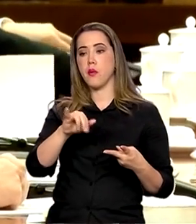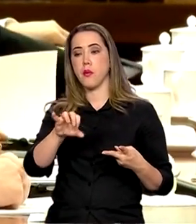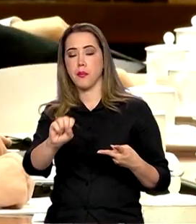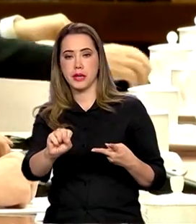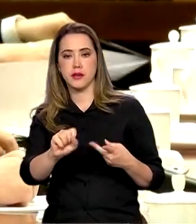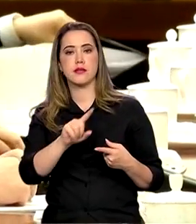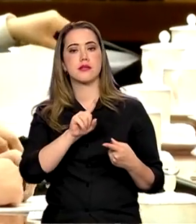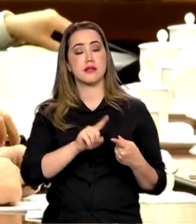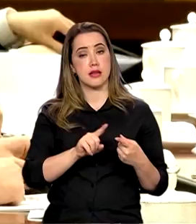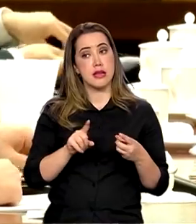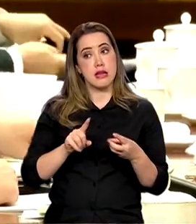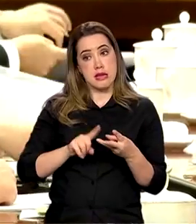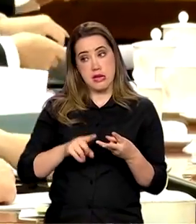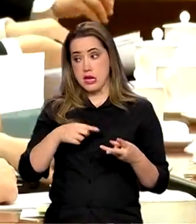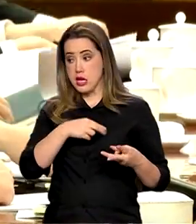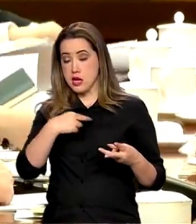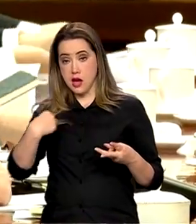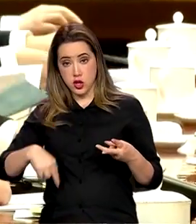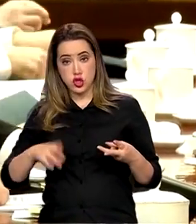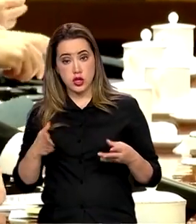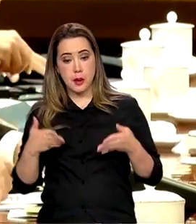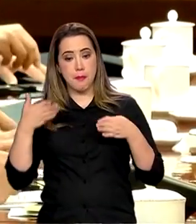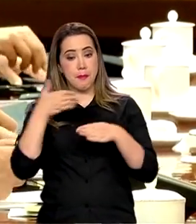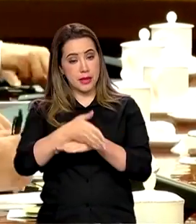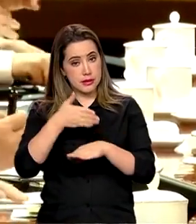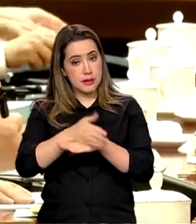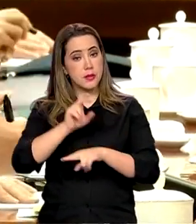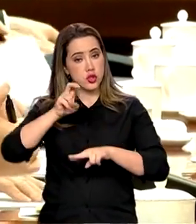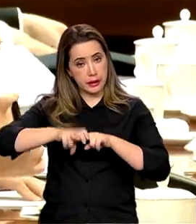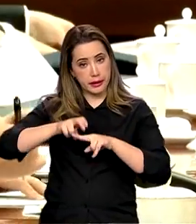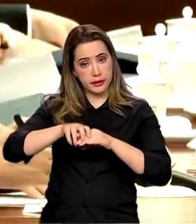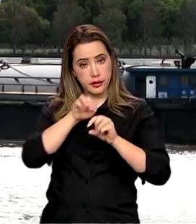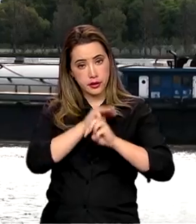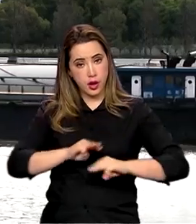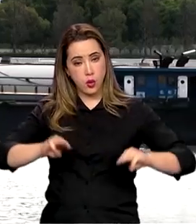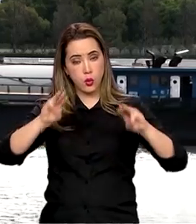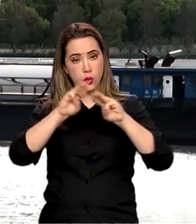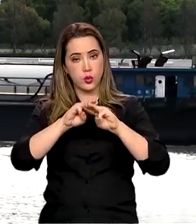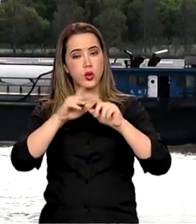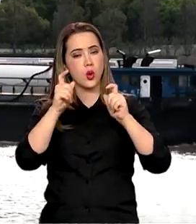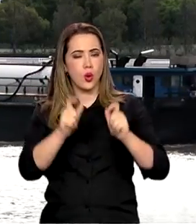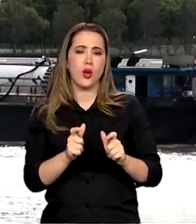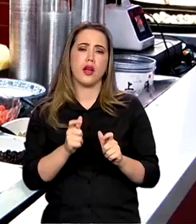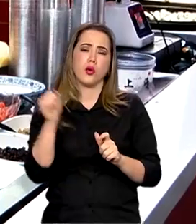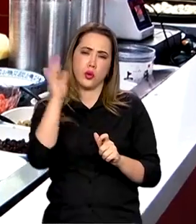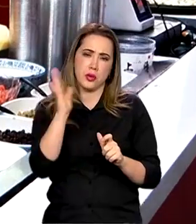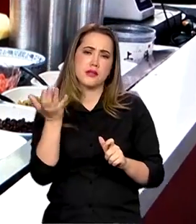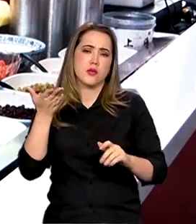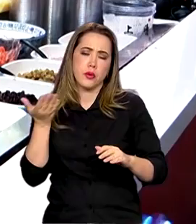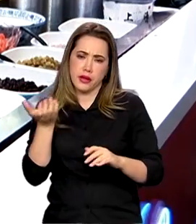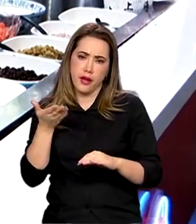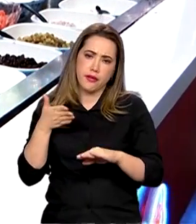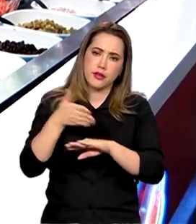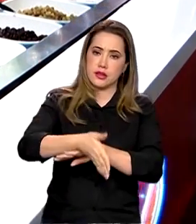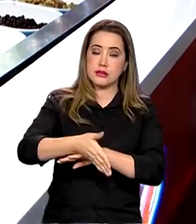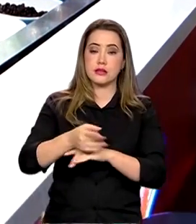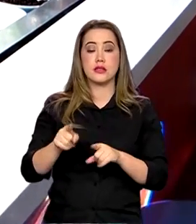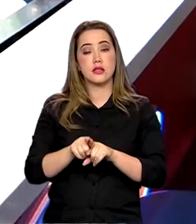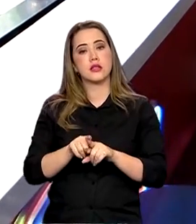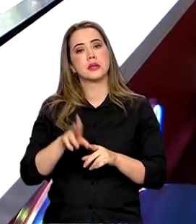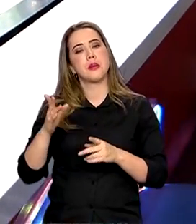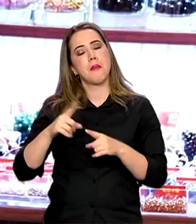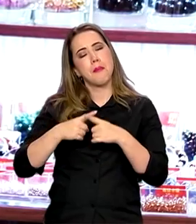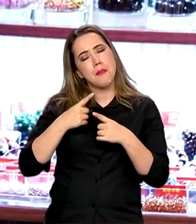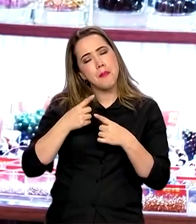Conselho de Segurança da ONU, posição há muito pleiteada pelo Brasil. Apesar da distância, da diferença entre as línguas